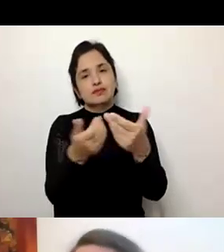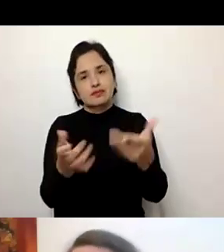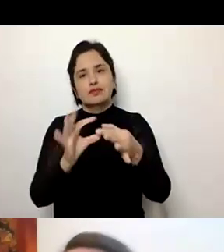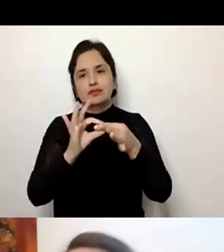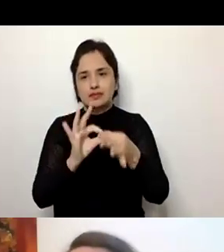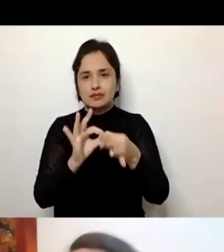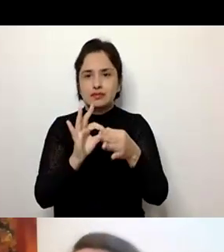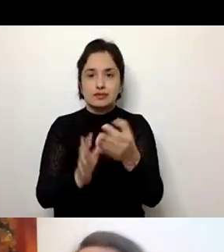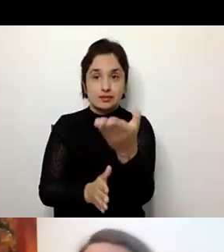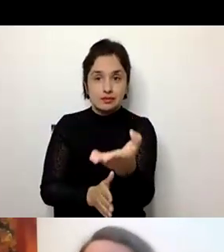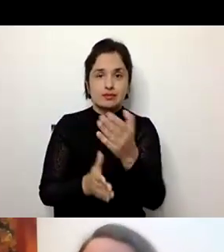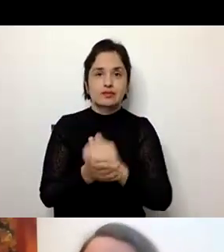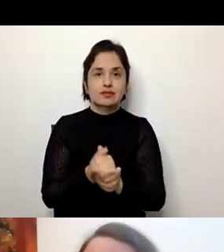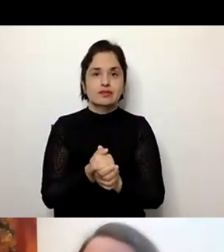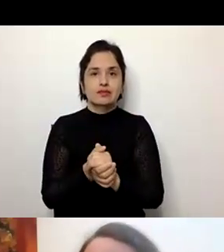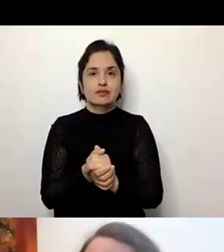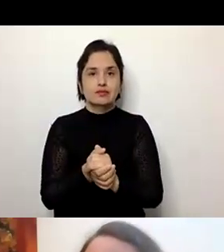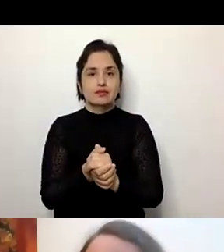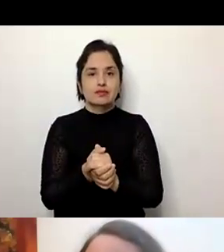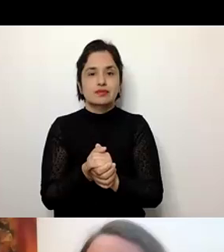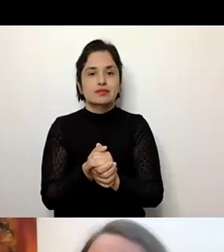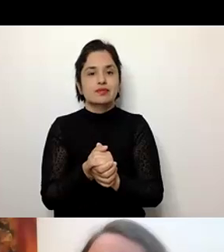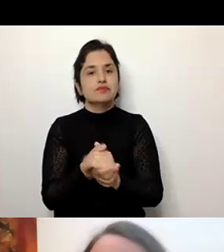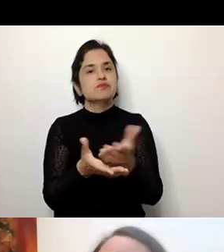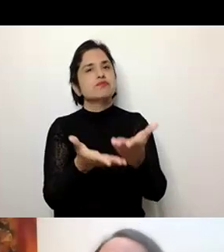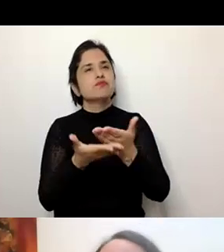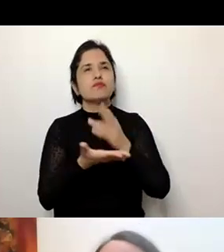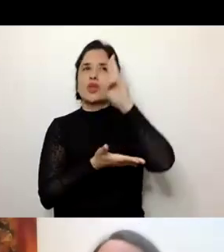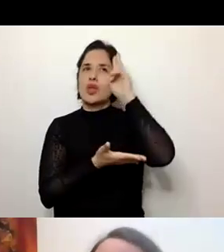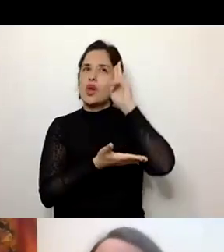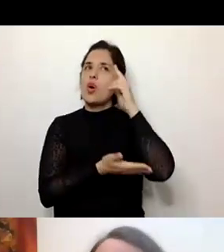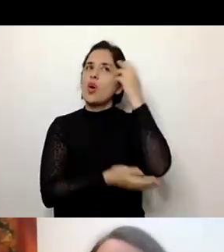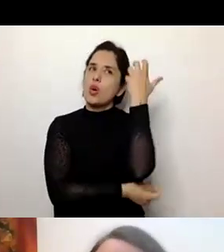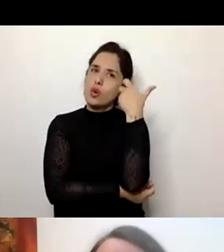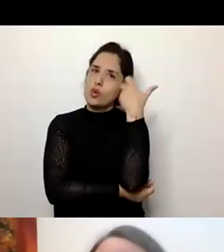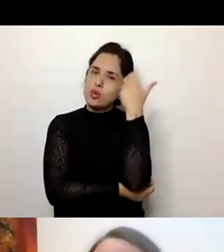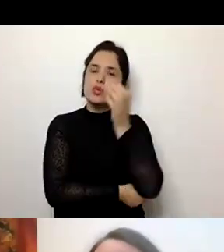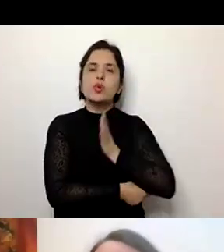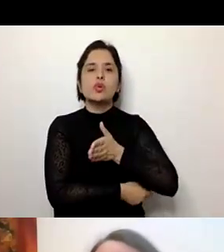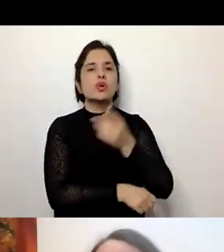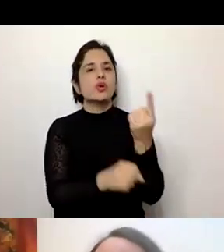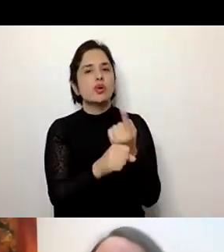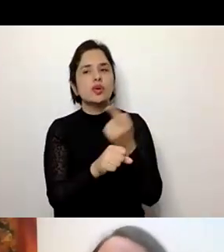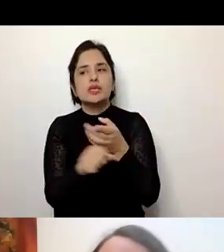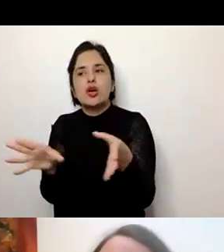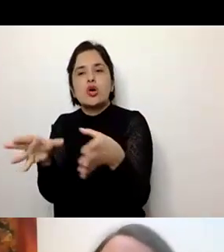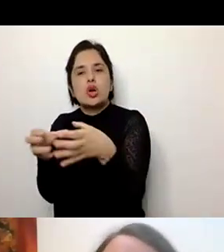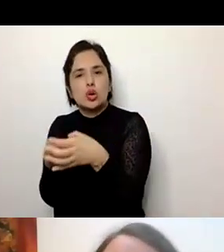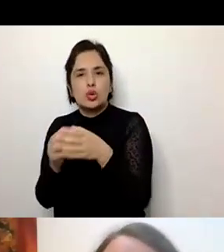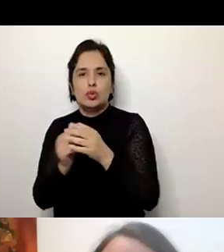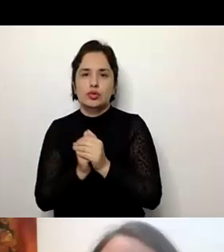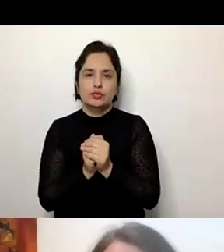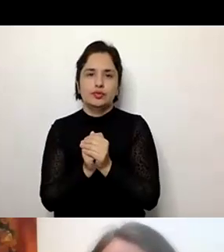que nos deixa realmente muitas reflexiones a realizar seguir conversando con el equipo con